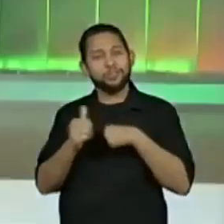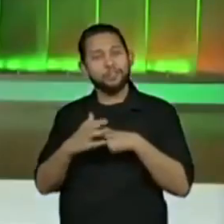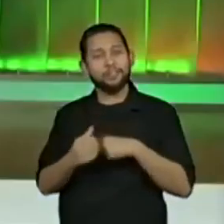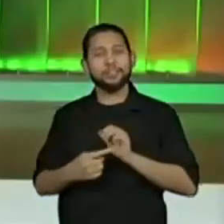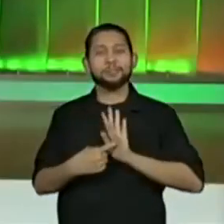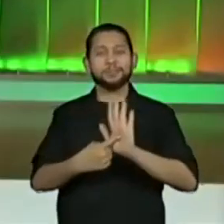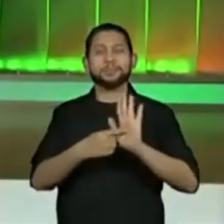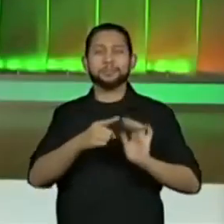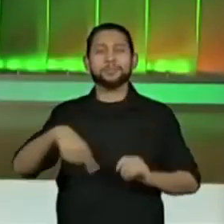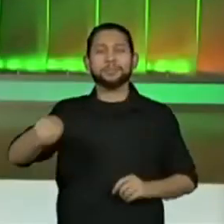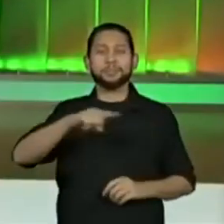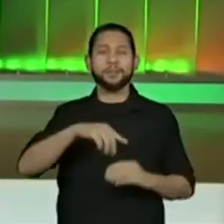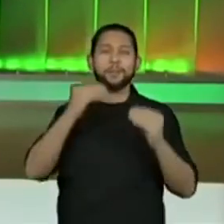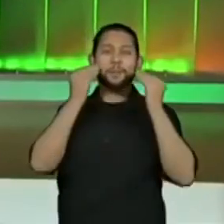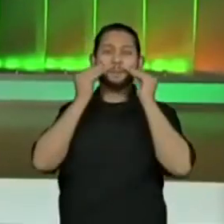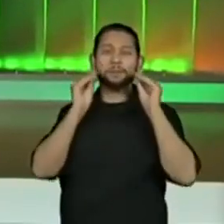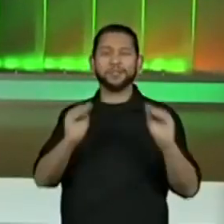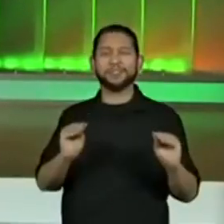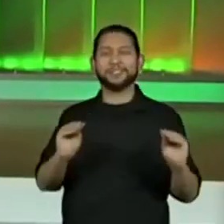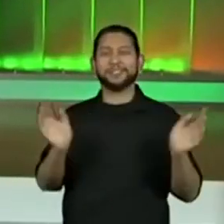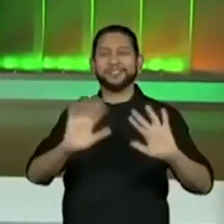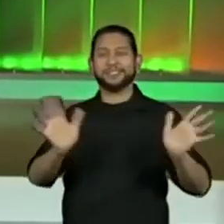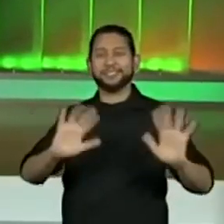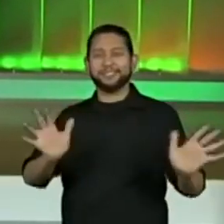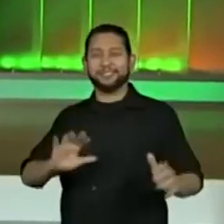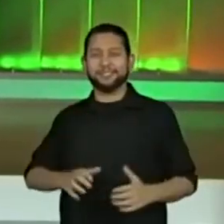vocês. Beijão, quarto ano, até mais!